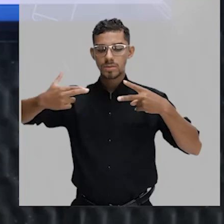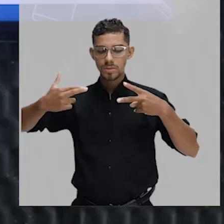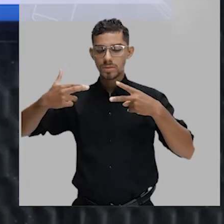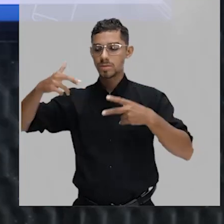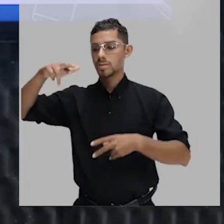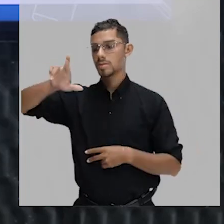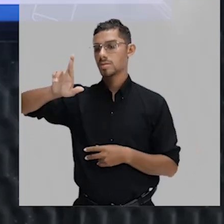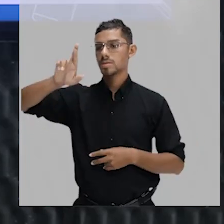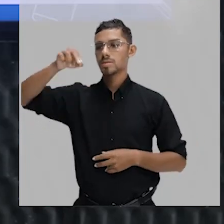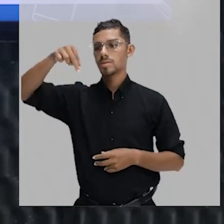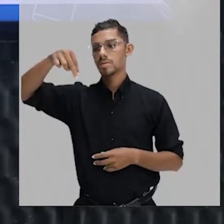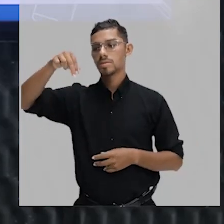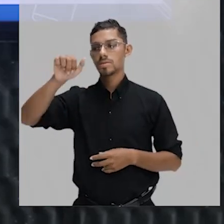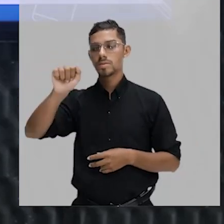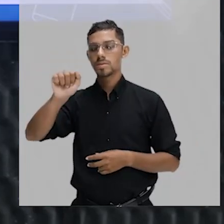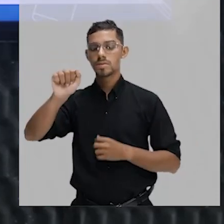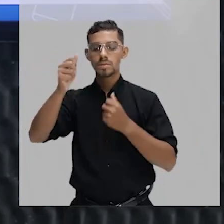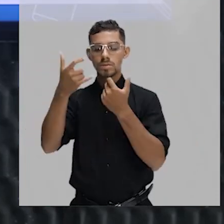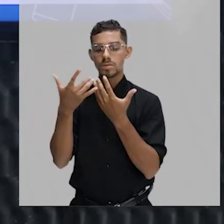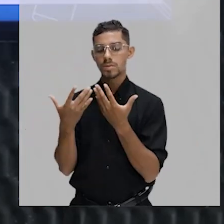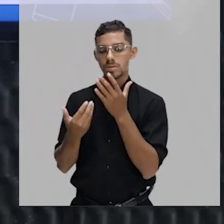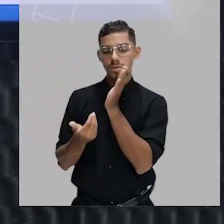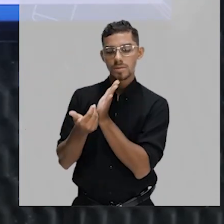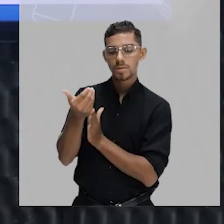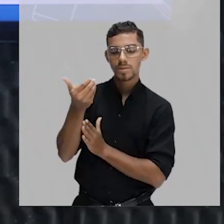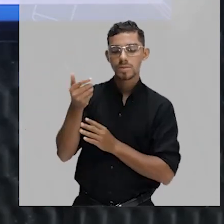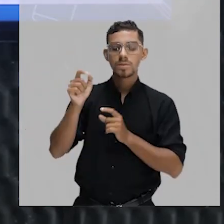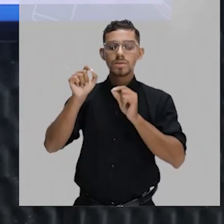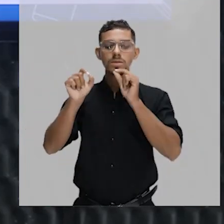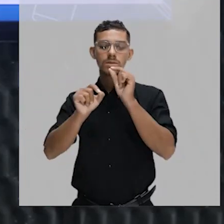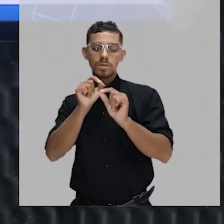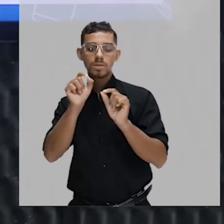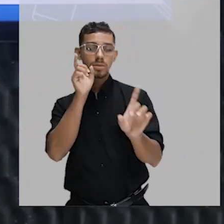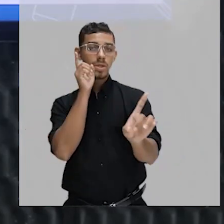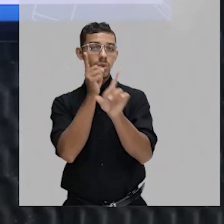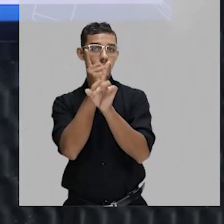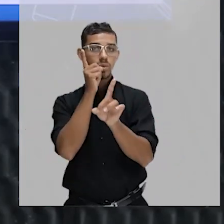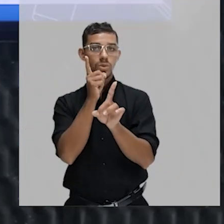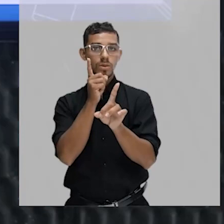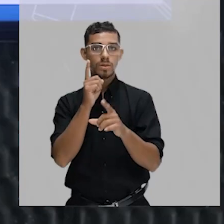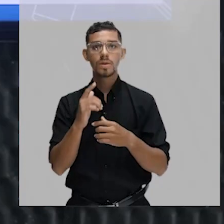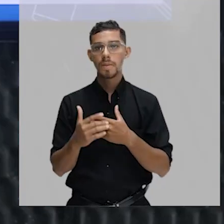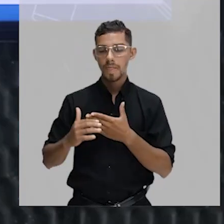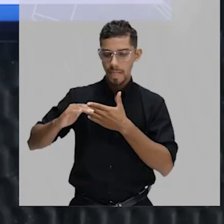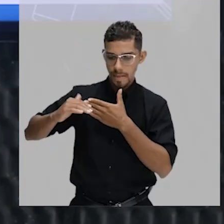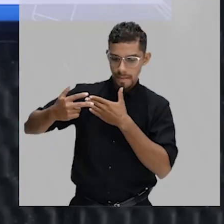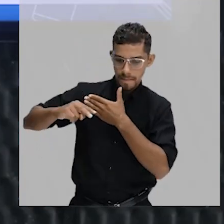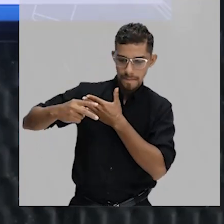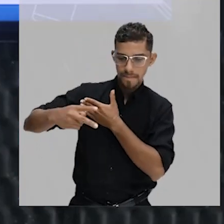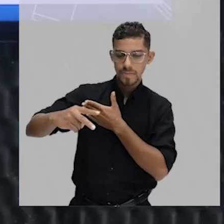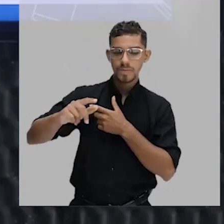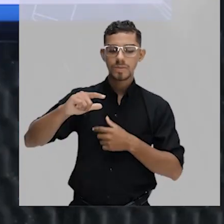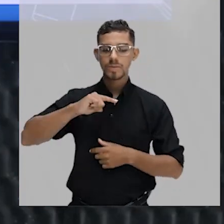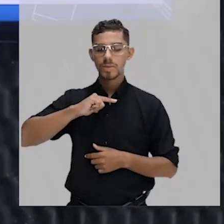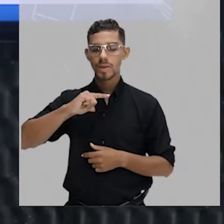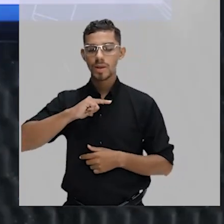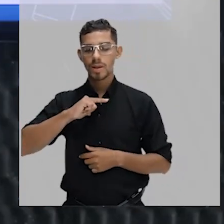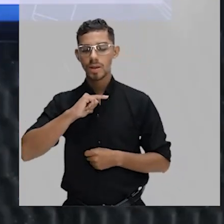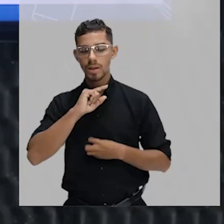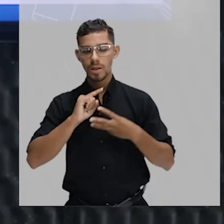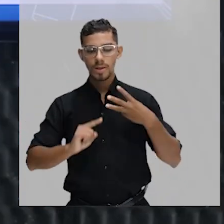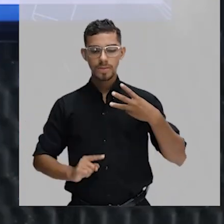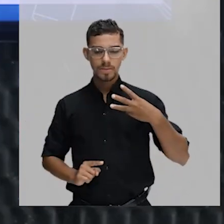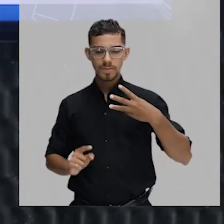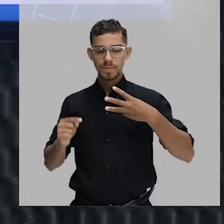vai se iniciar exatamente quando ela encontra uma sequência de três